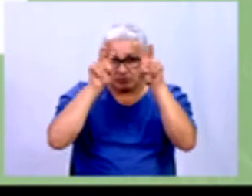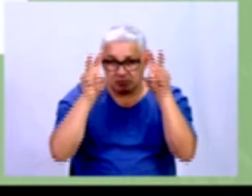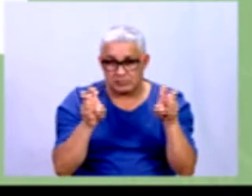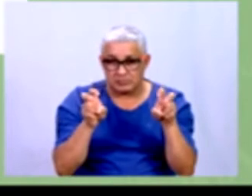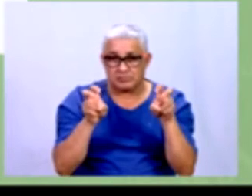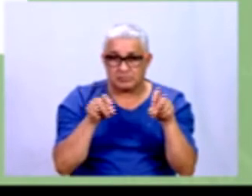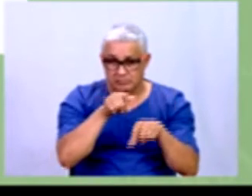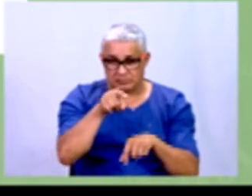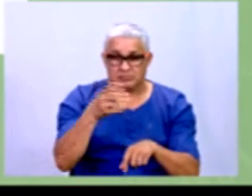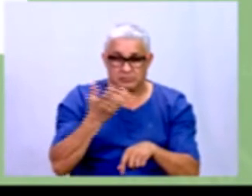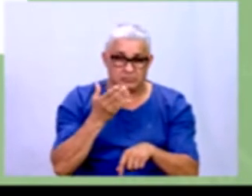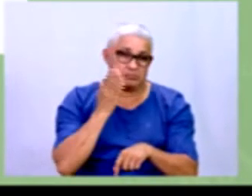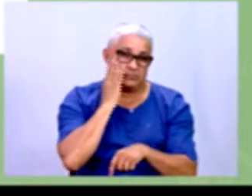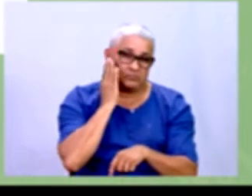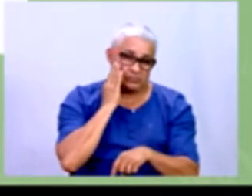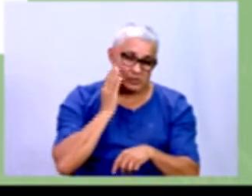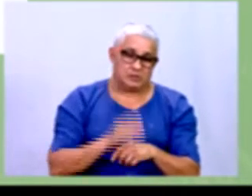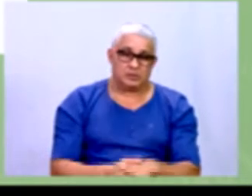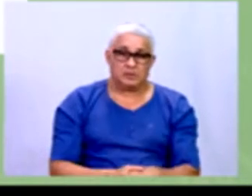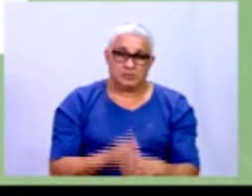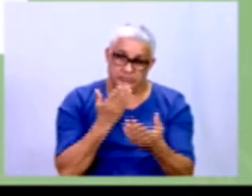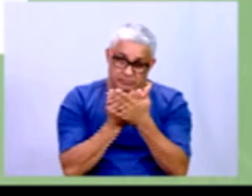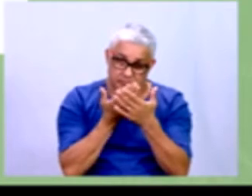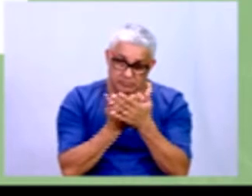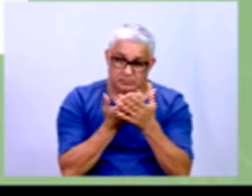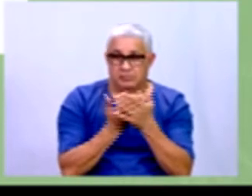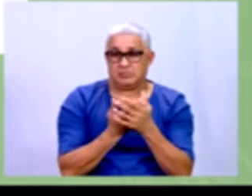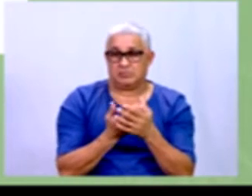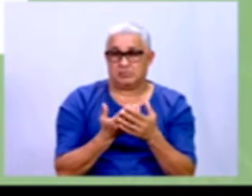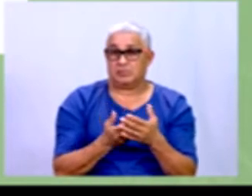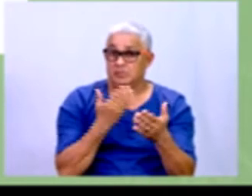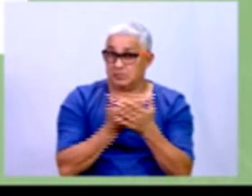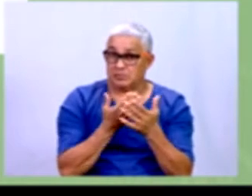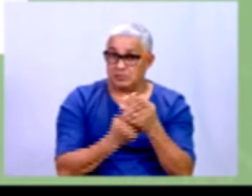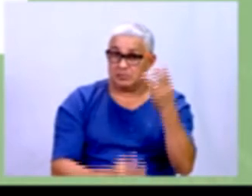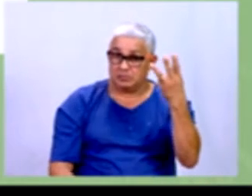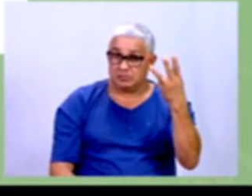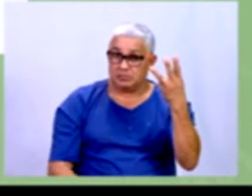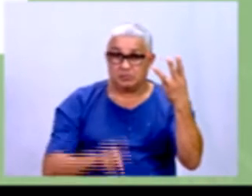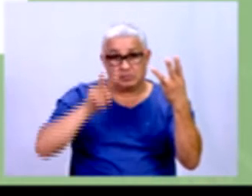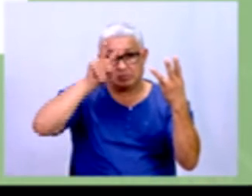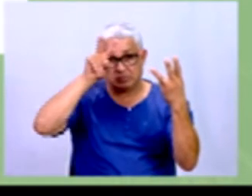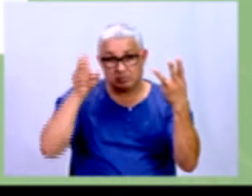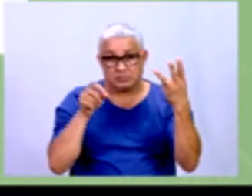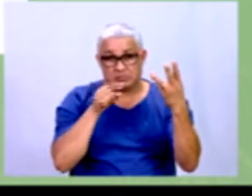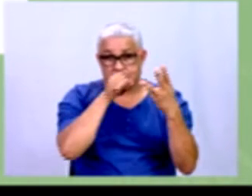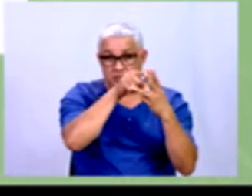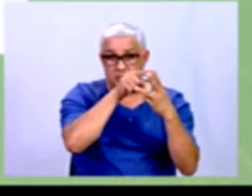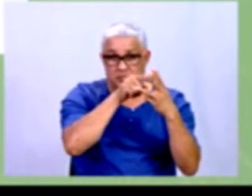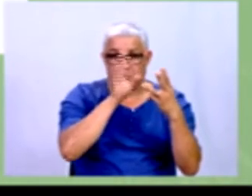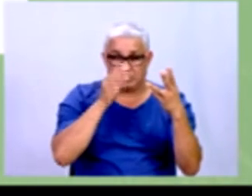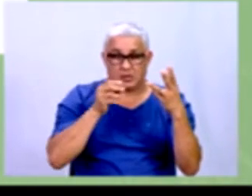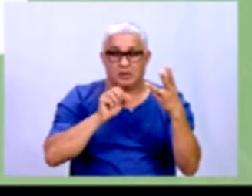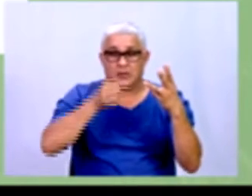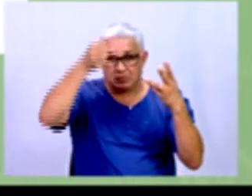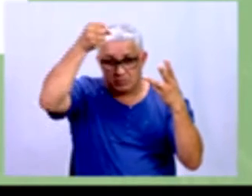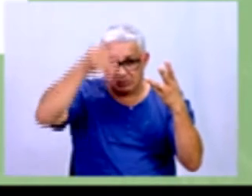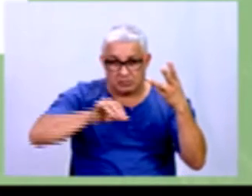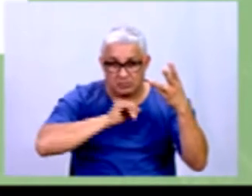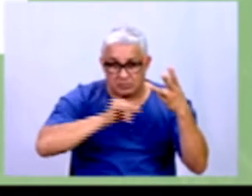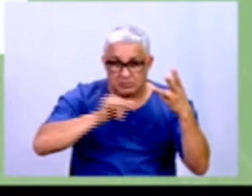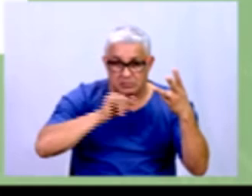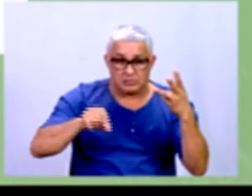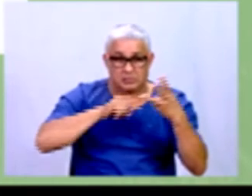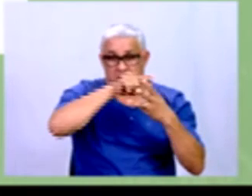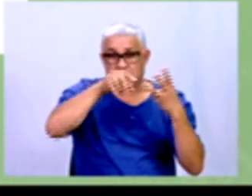você vai querer tratar ou está se tratando. Aqui a gente tratou de três assuntos e já passei para vocês quais